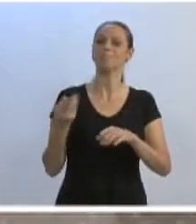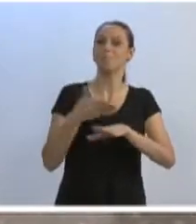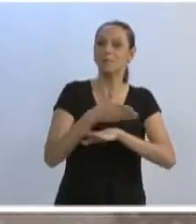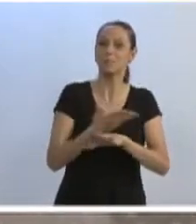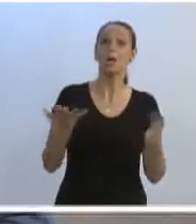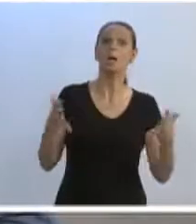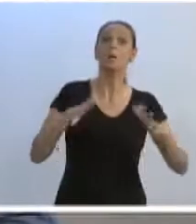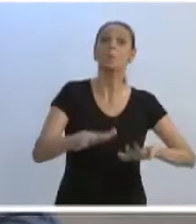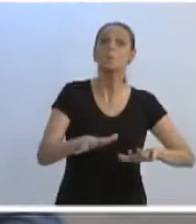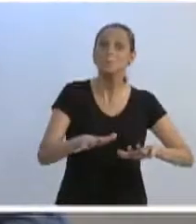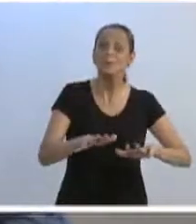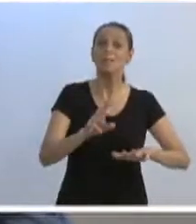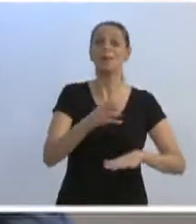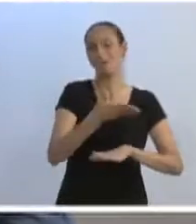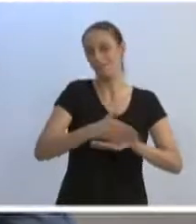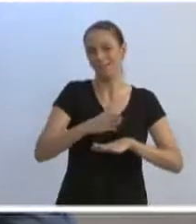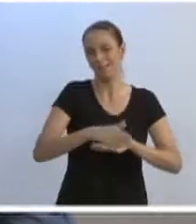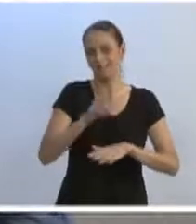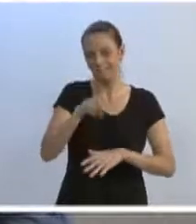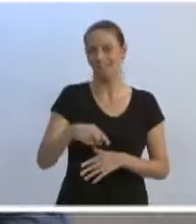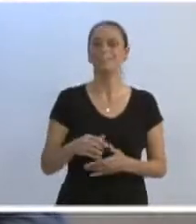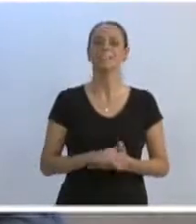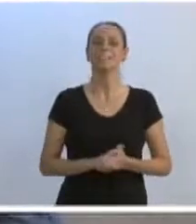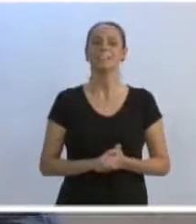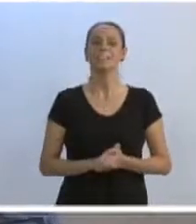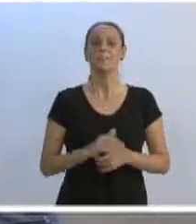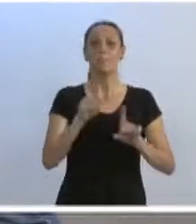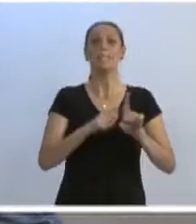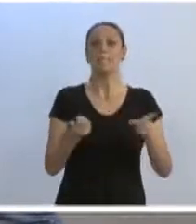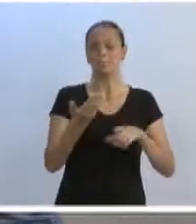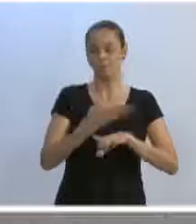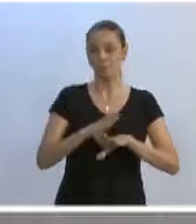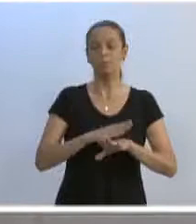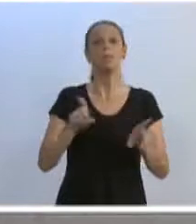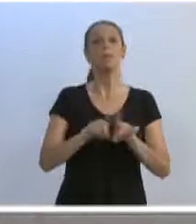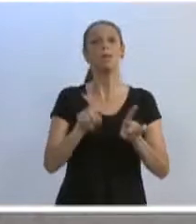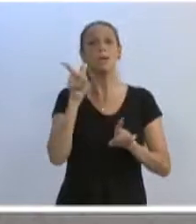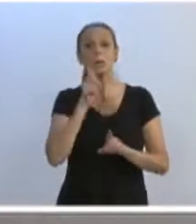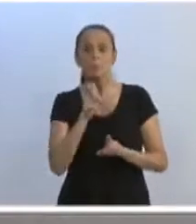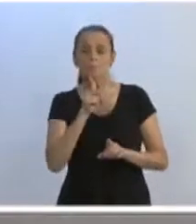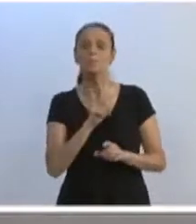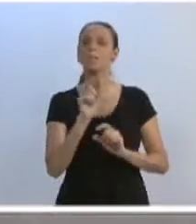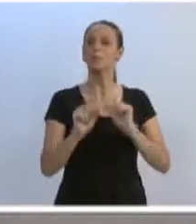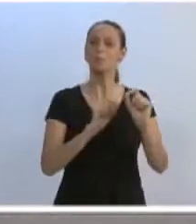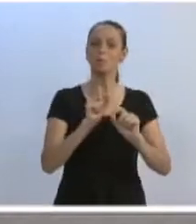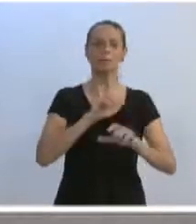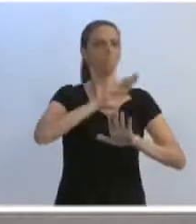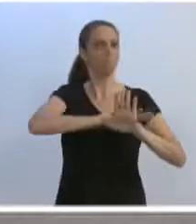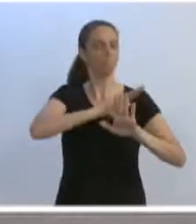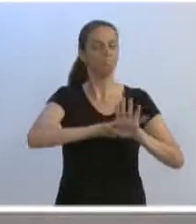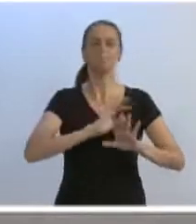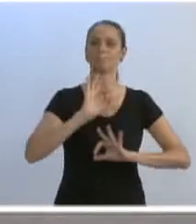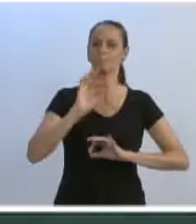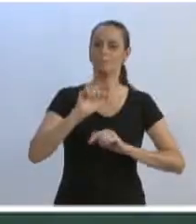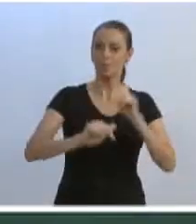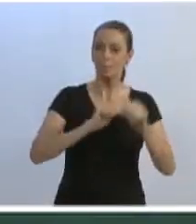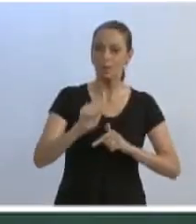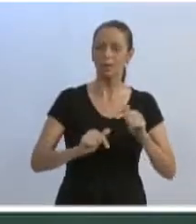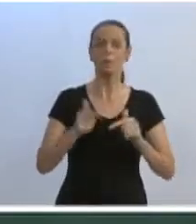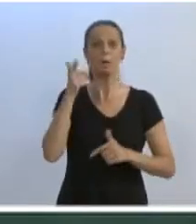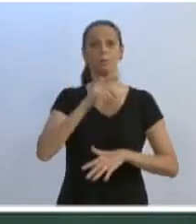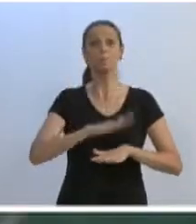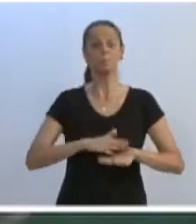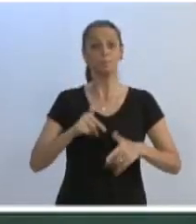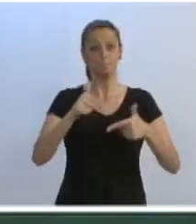verdade, a presença de várias inclusões colocadas. E nós conseguimos também, nos bastidores, trabalhar para viabilizar a questão dessa ação.